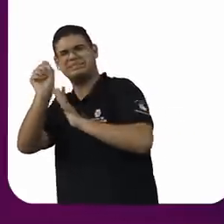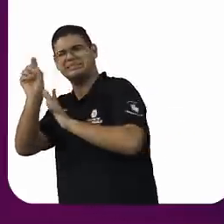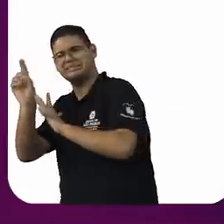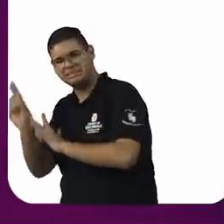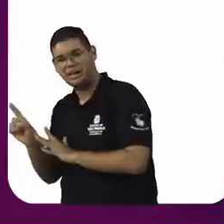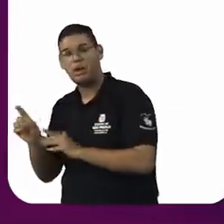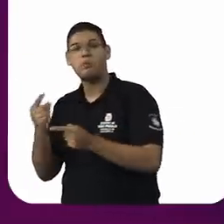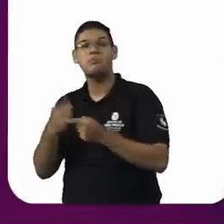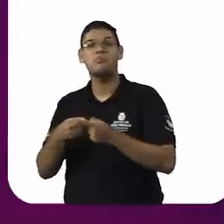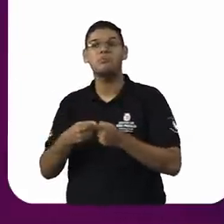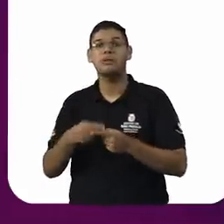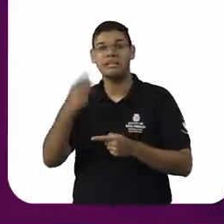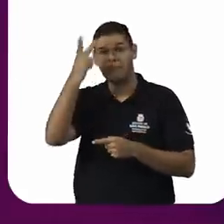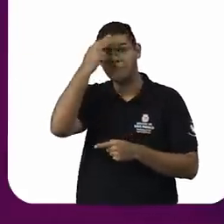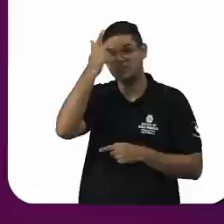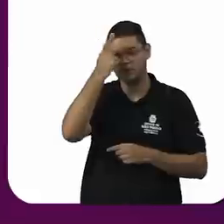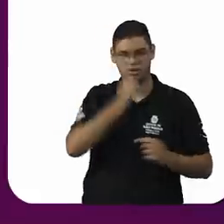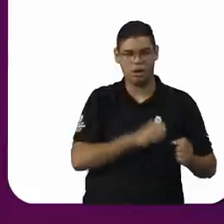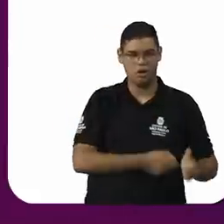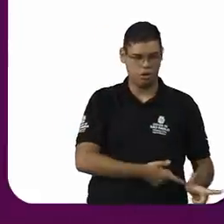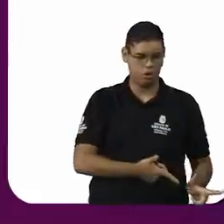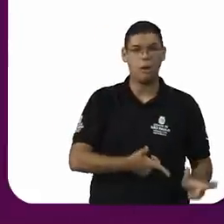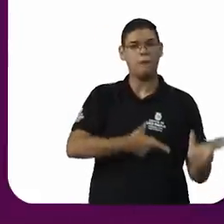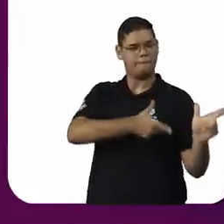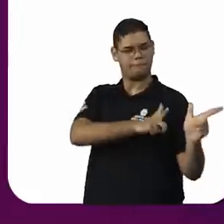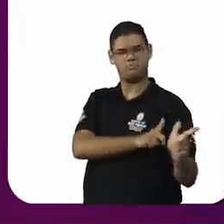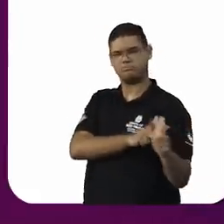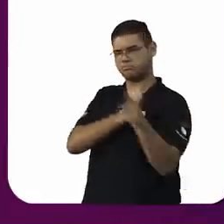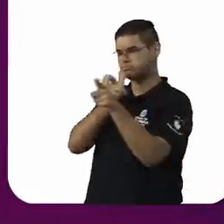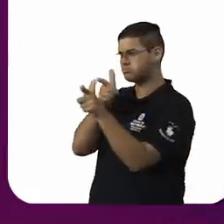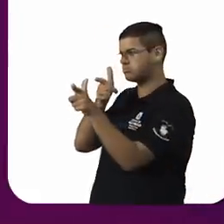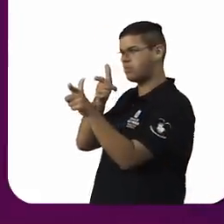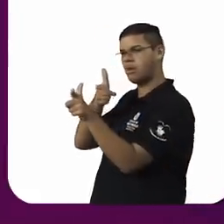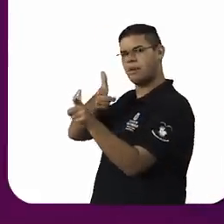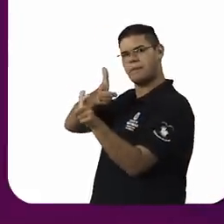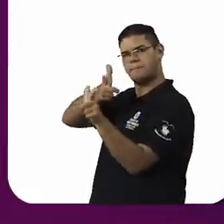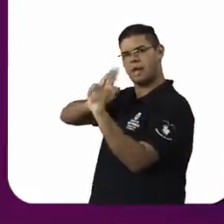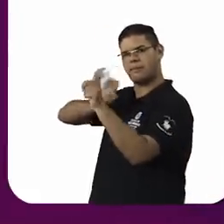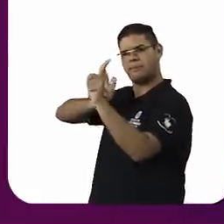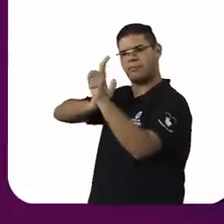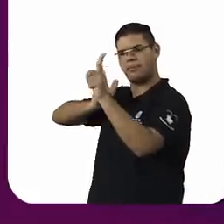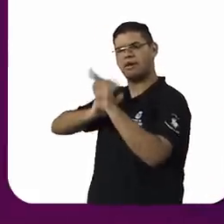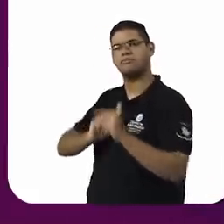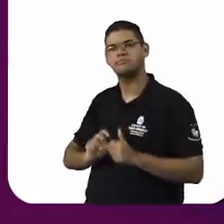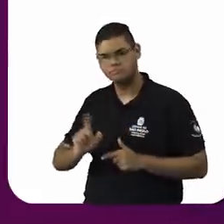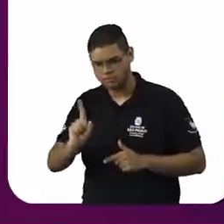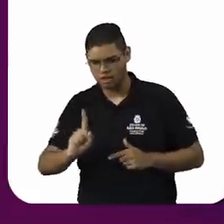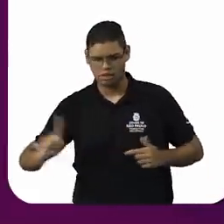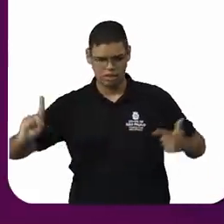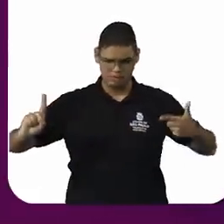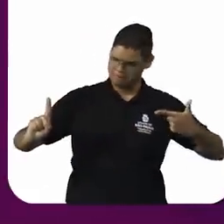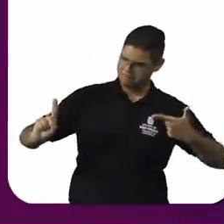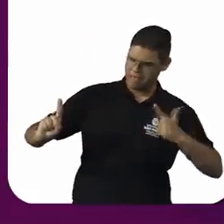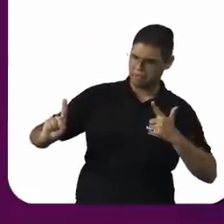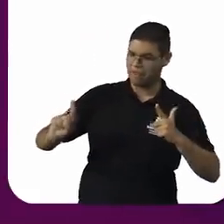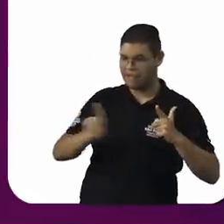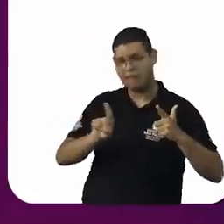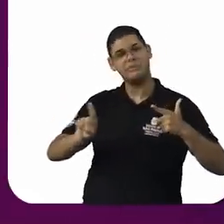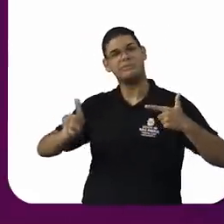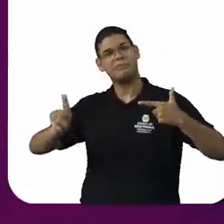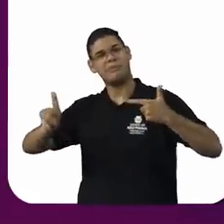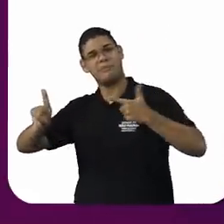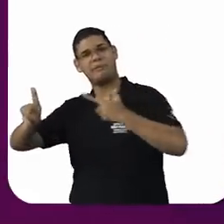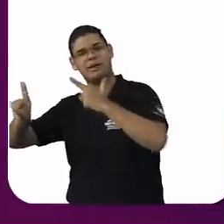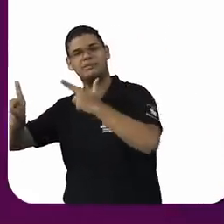fuzis, fuzis ungidos, que eu entendo que é uma expressão absolutamente bizarra, fuzil